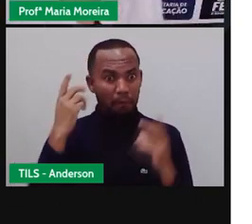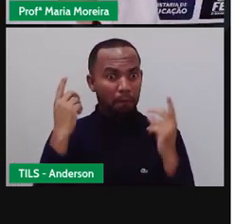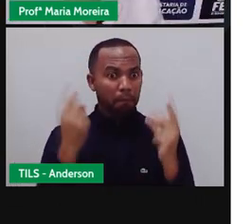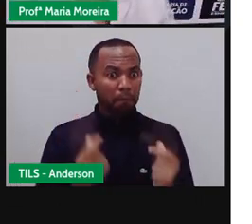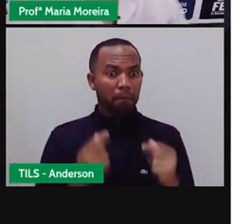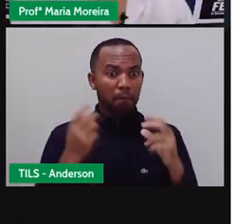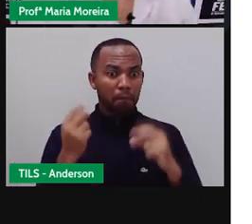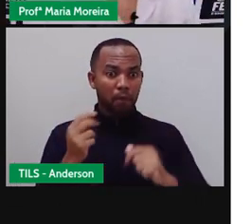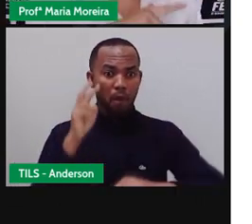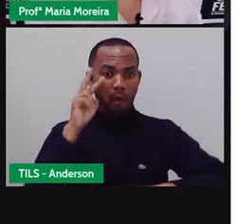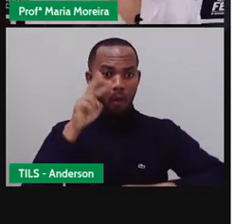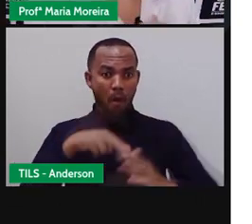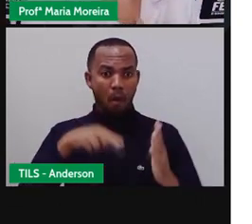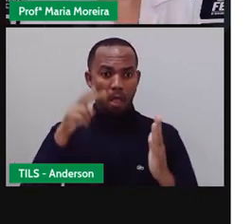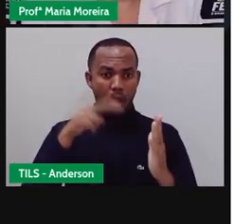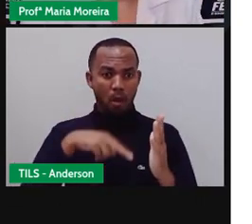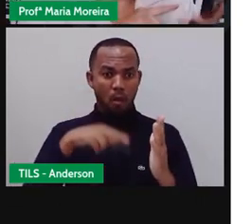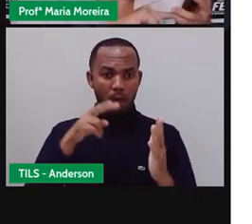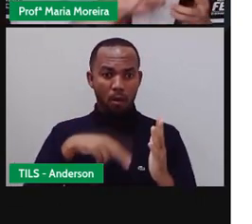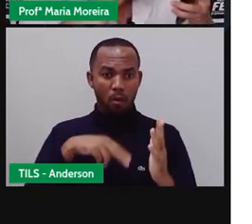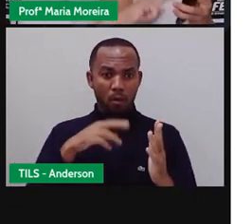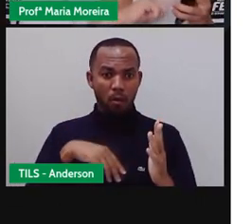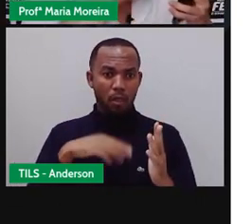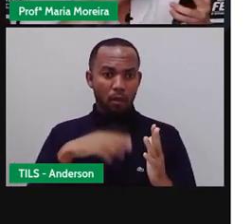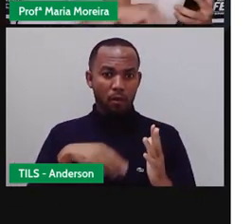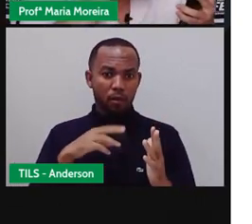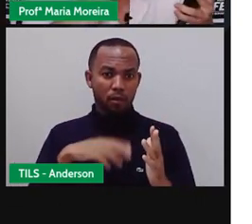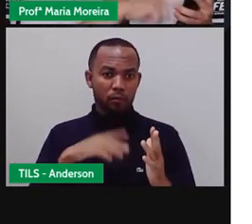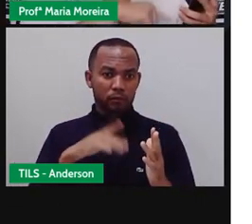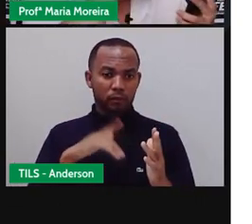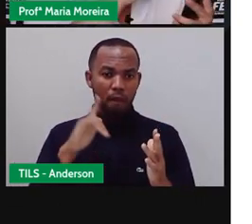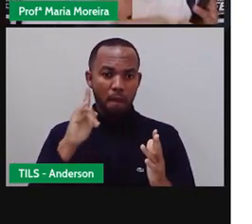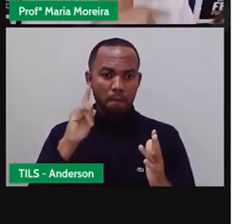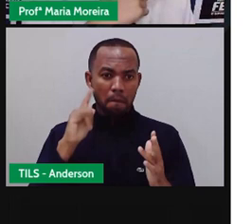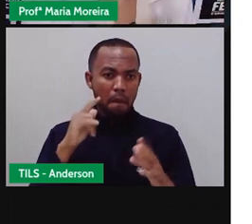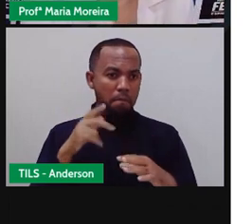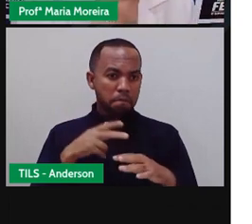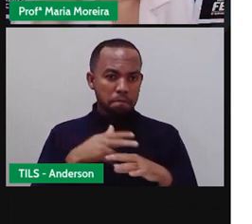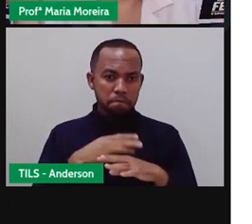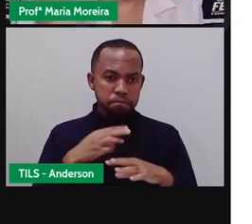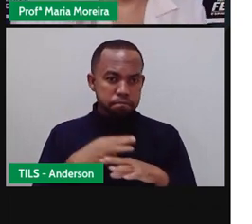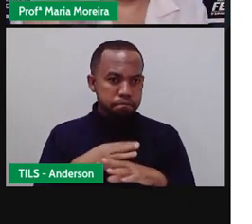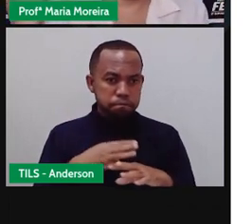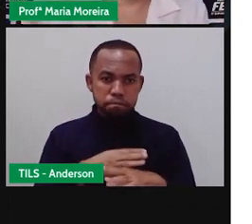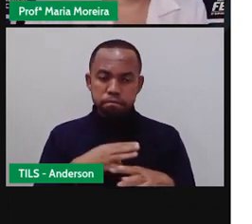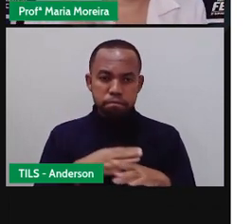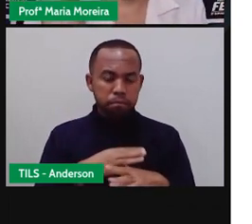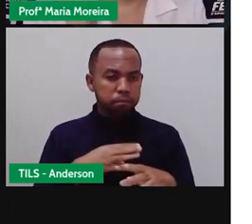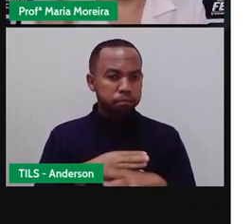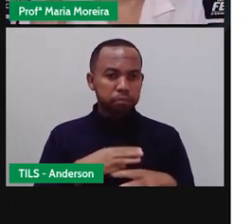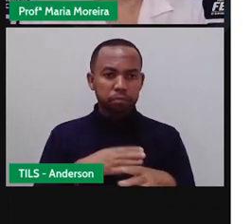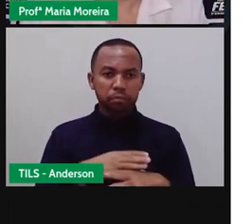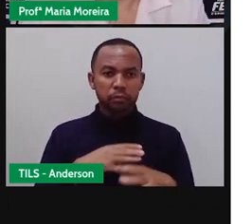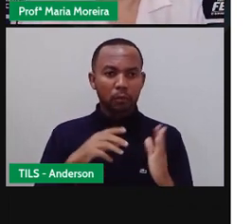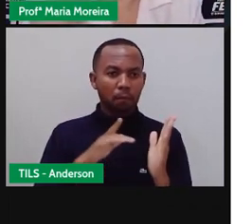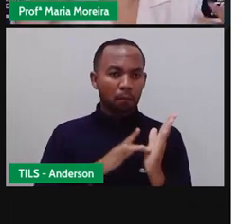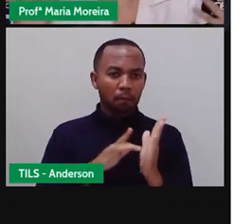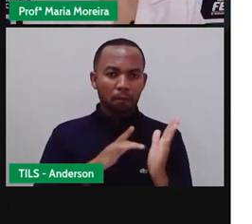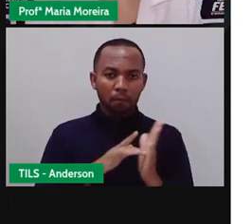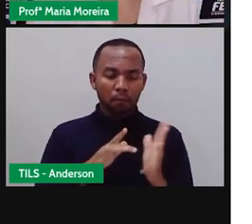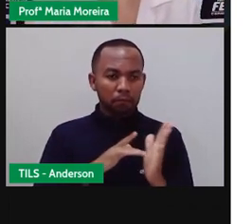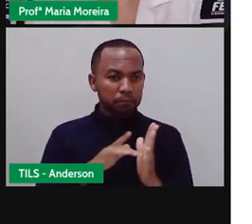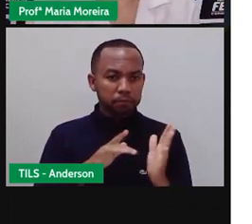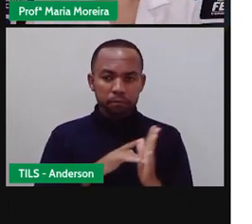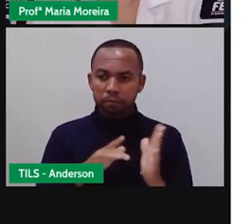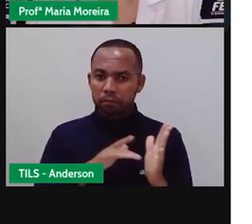começa lá a olhar, né? A timeline do Instagram e ó... Tome-lhe, tome, vai passando e ó... tempo vai passando e você acaba nem